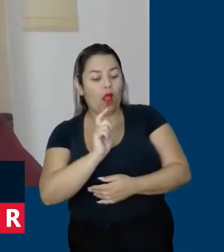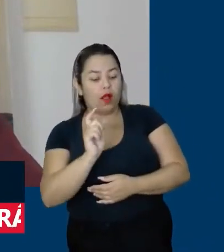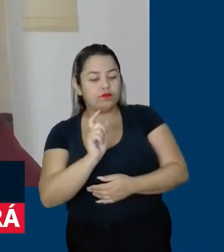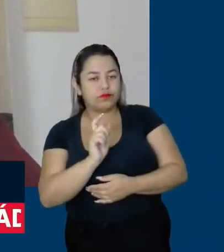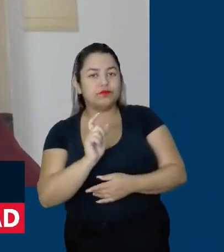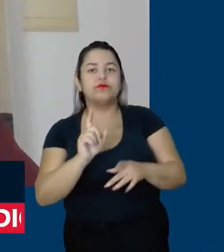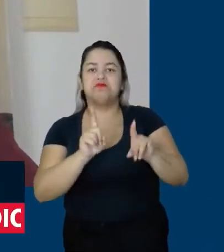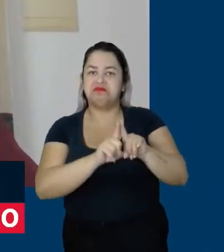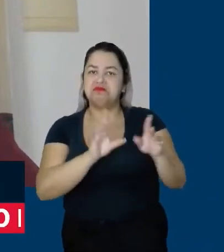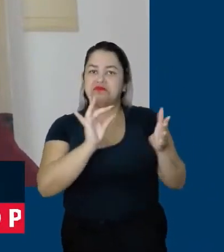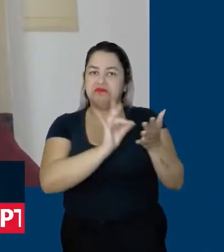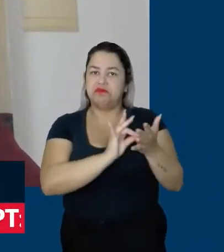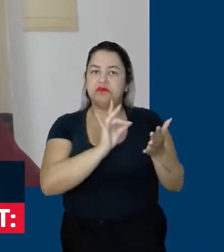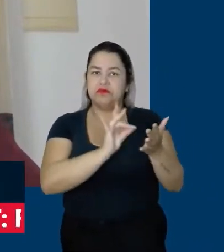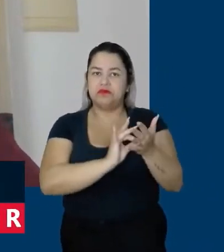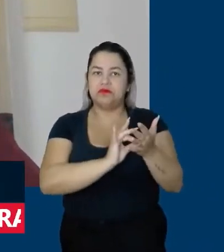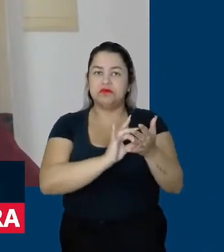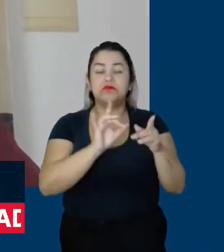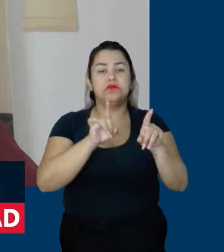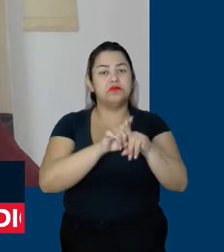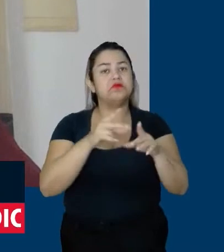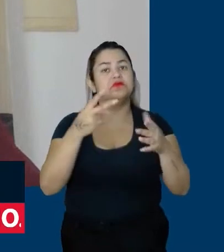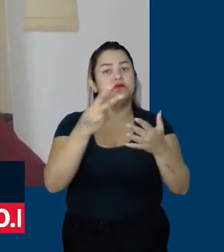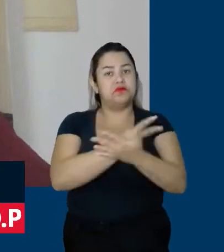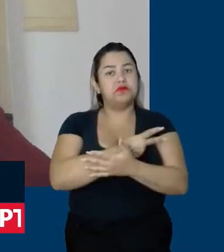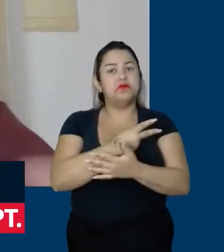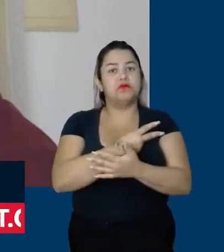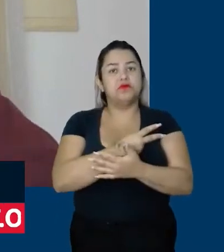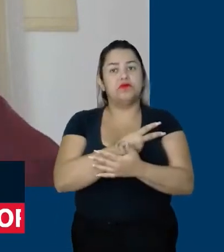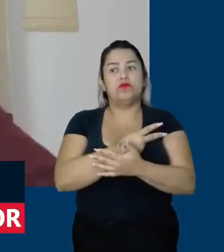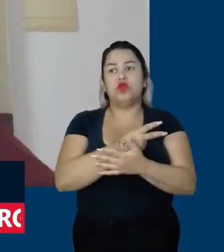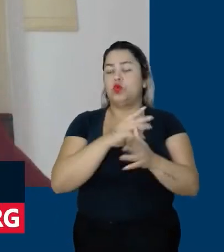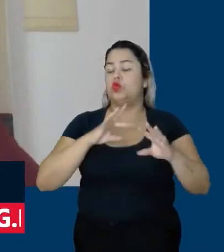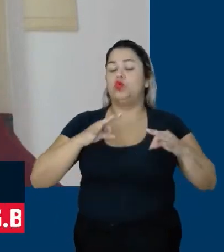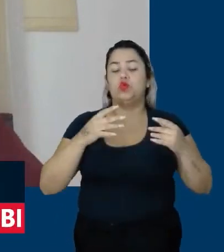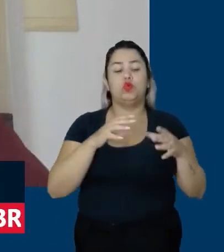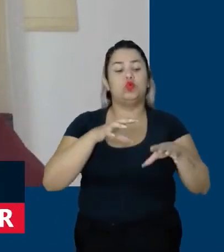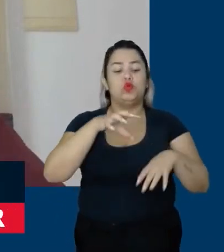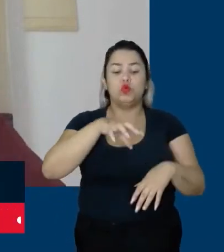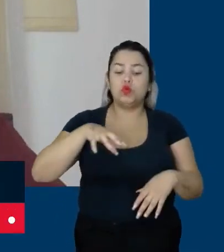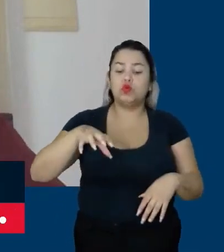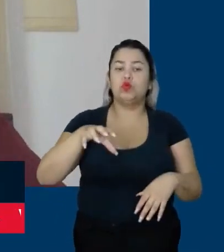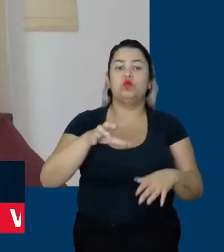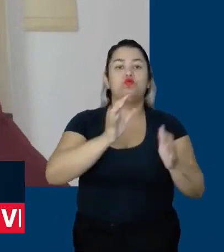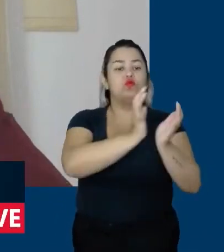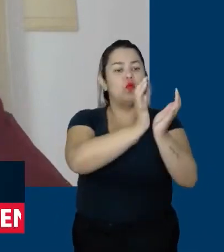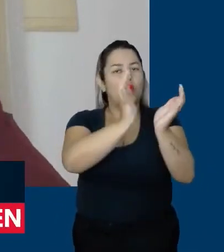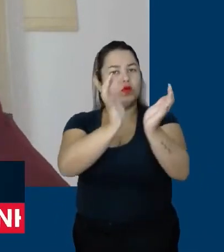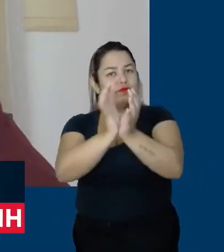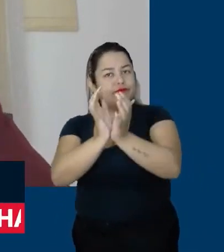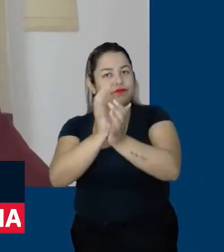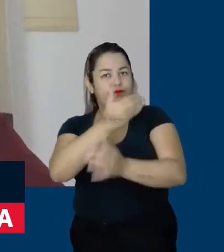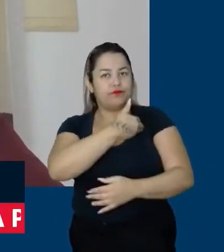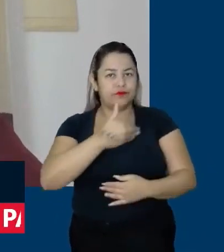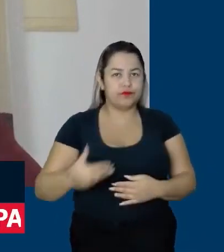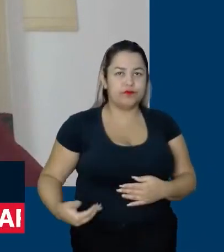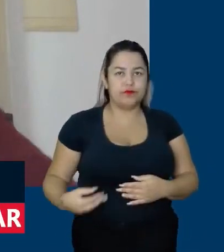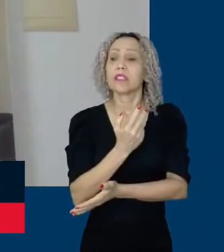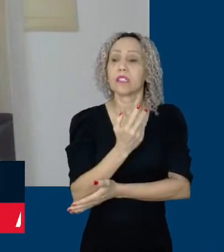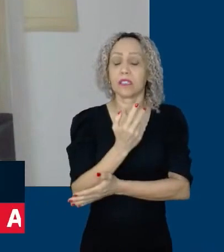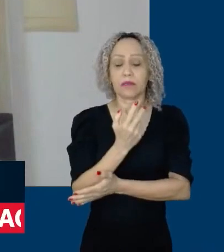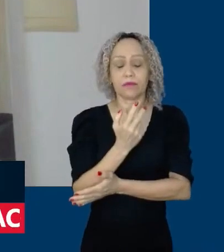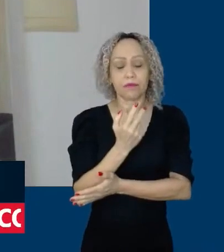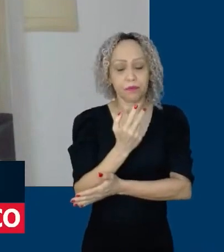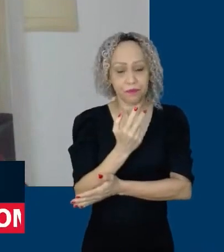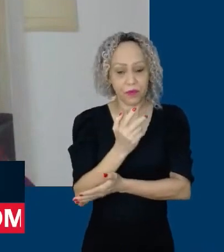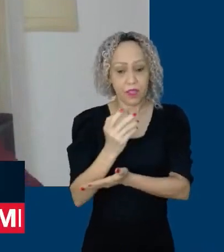fato, permeie de forma transversal todos os órgãos do governo federal a questão da participação social.